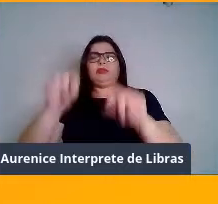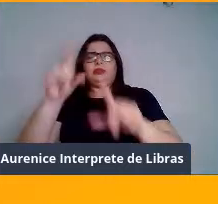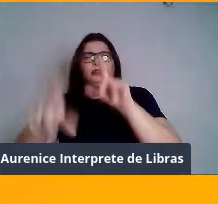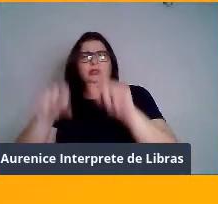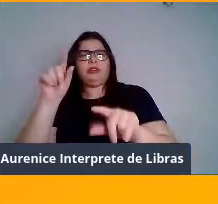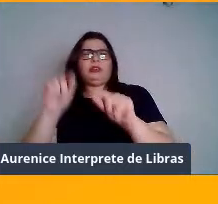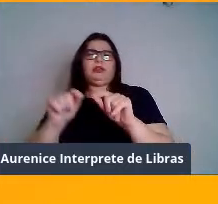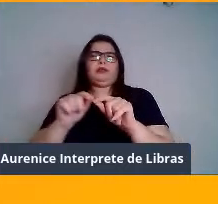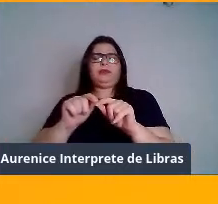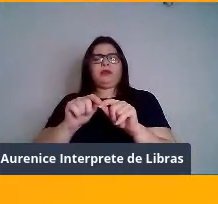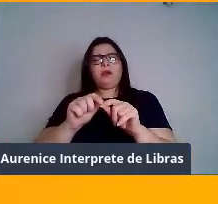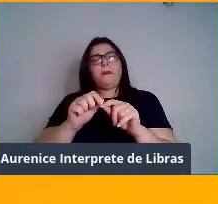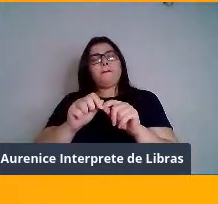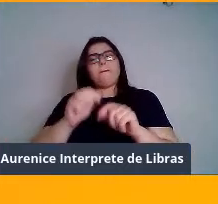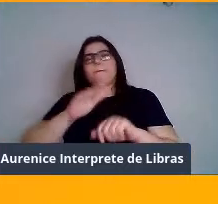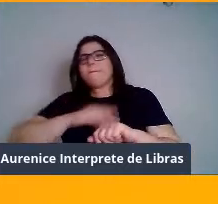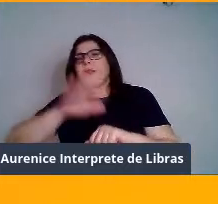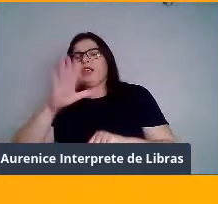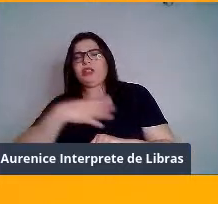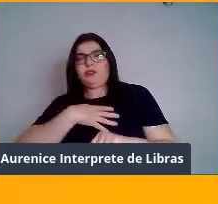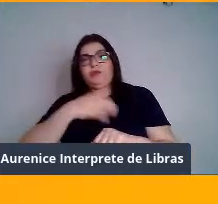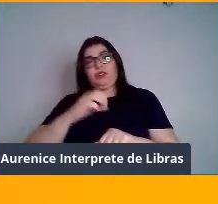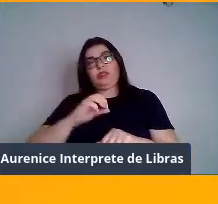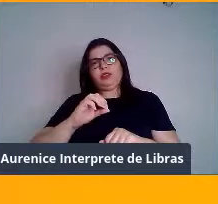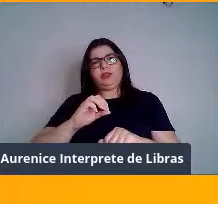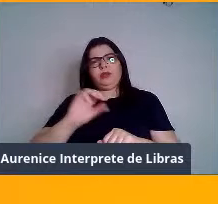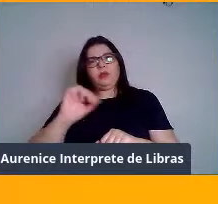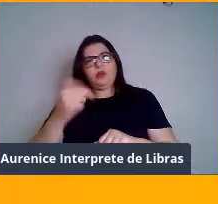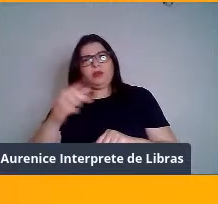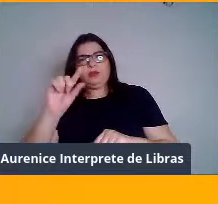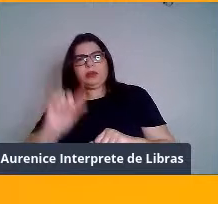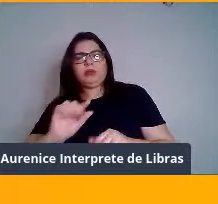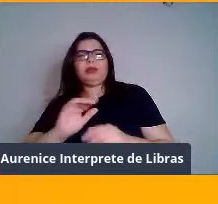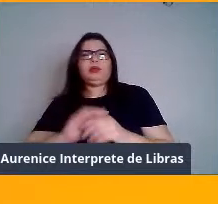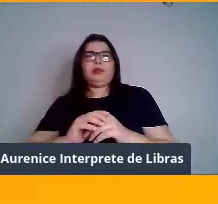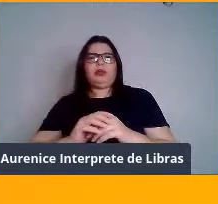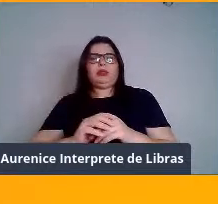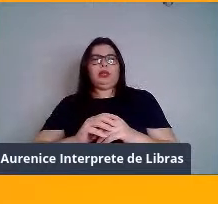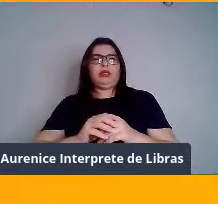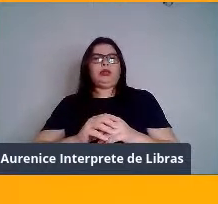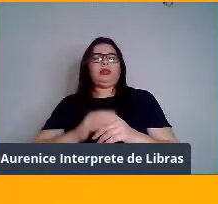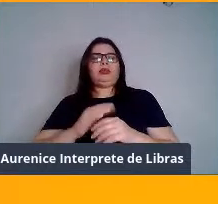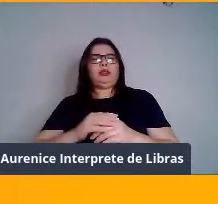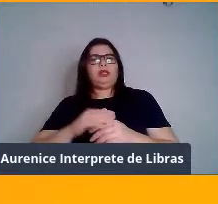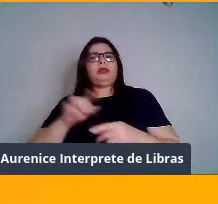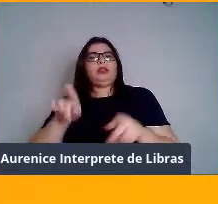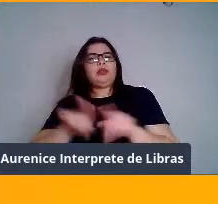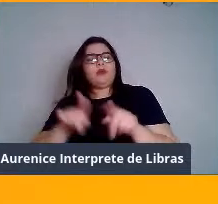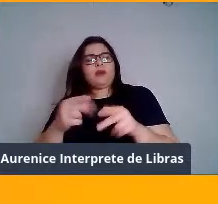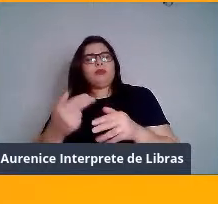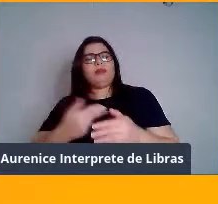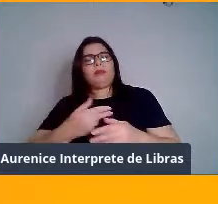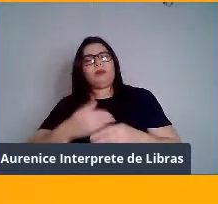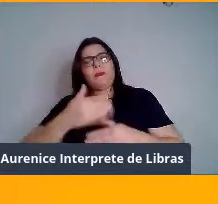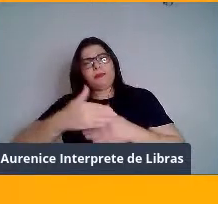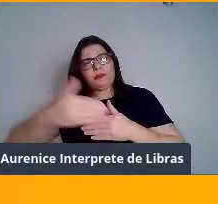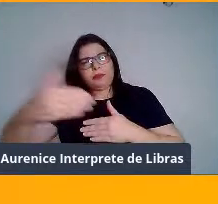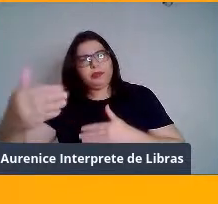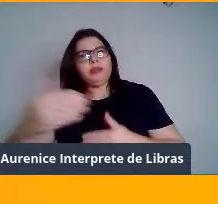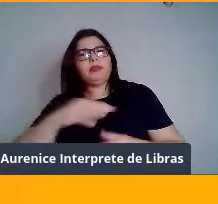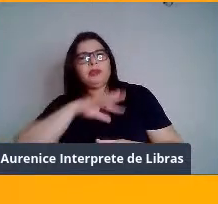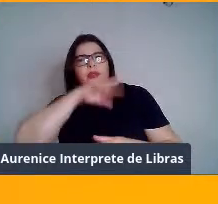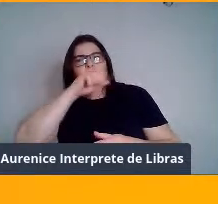ou qualidade dos seus filhotes, e aí acaba esse comportamento se perpetuando nas populações. Então, sempre tem vantagens e